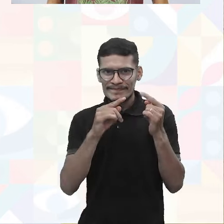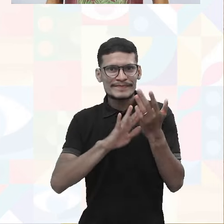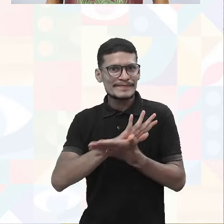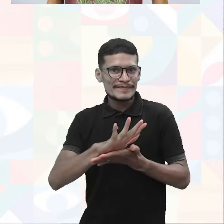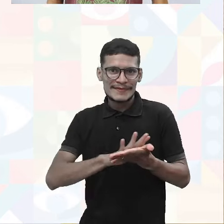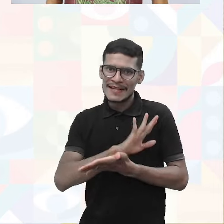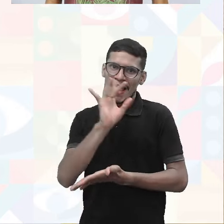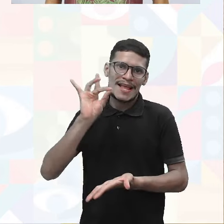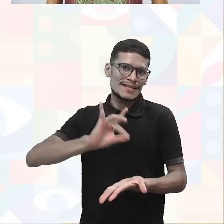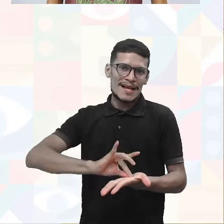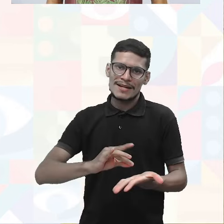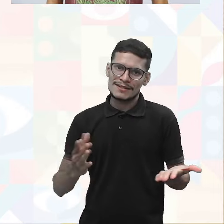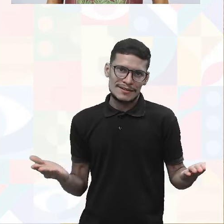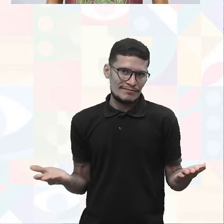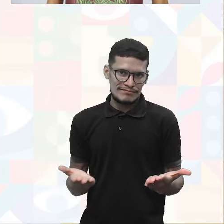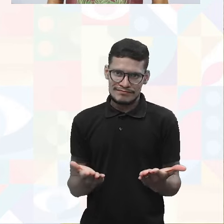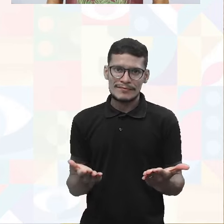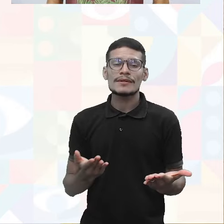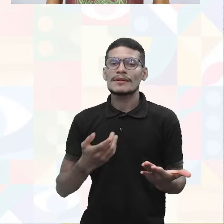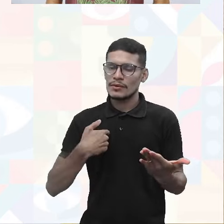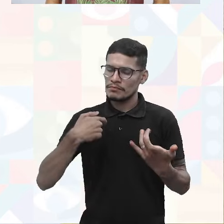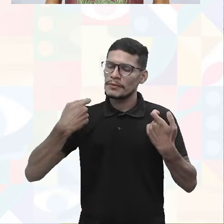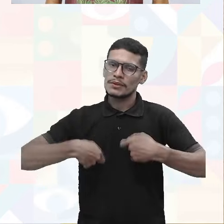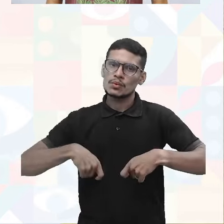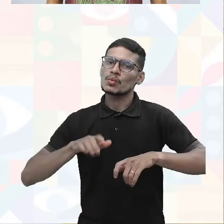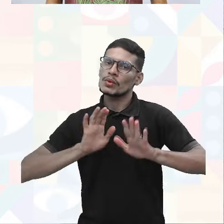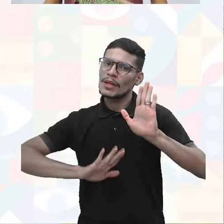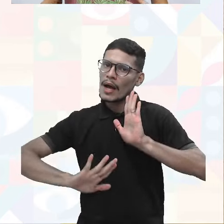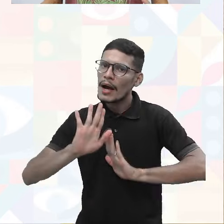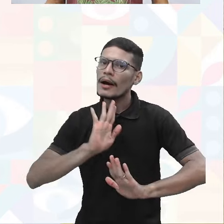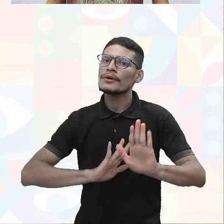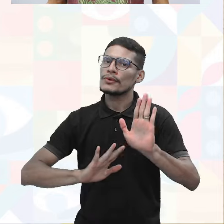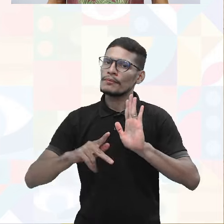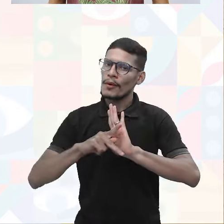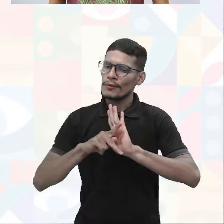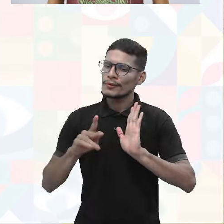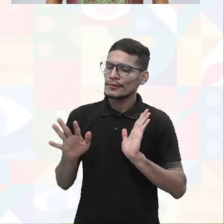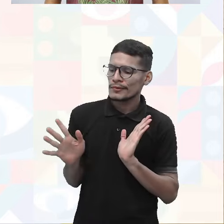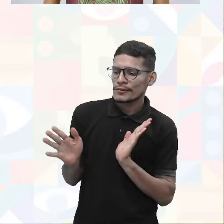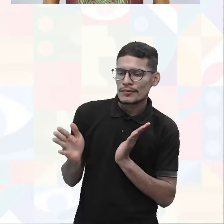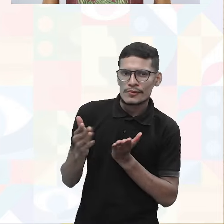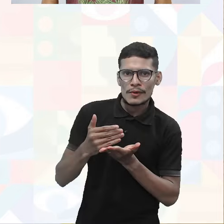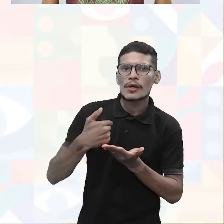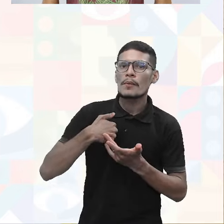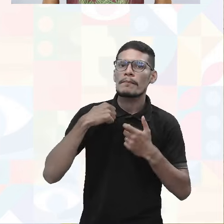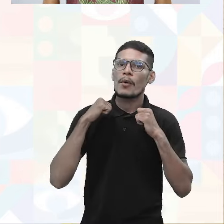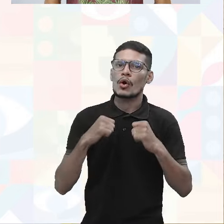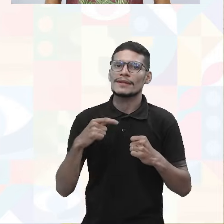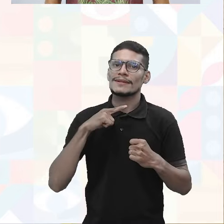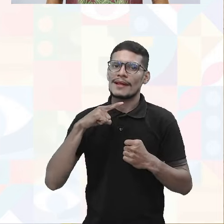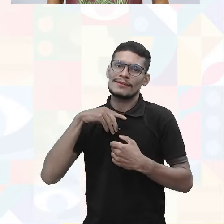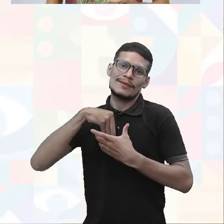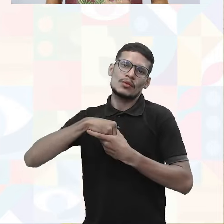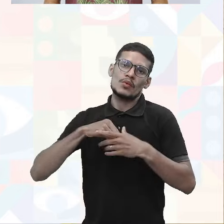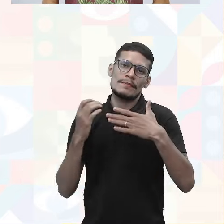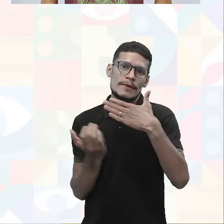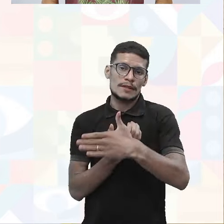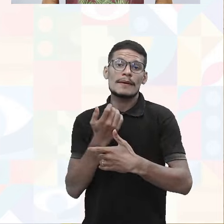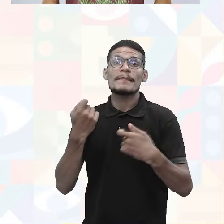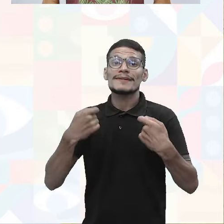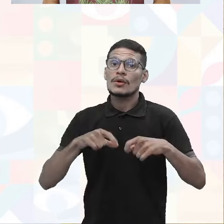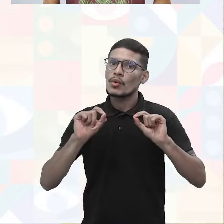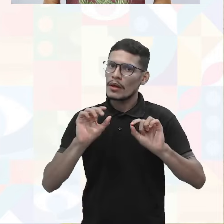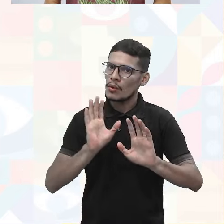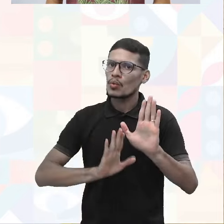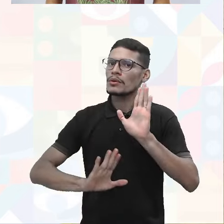realidade. Então eu tenho que tomar cuidado com essa questão, esse conjunto de dados que às vezes eu posso ter dentro de uma empresa. Então isso aí tem que ser tomado bastante